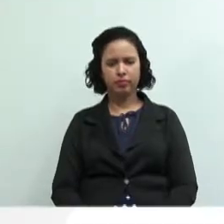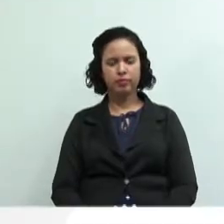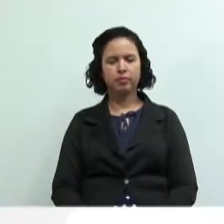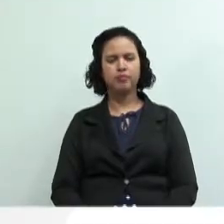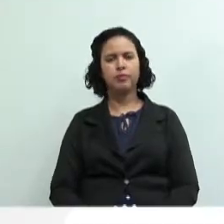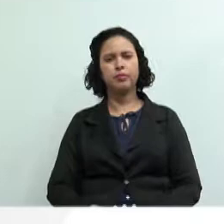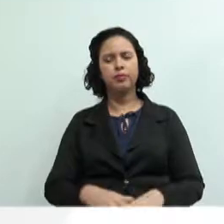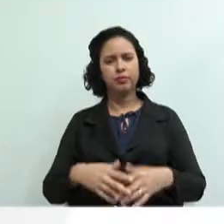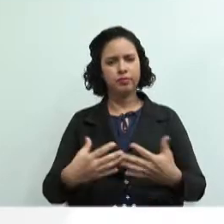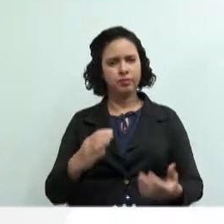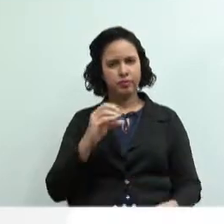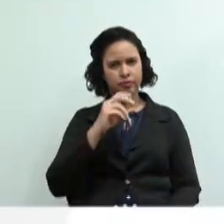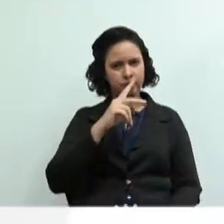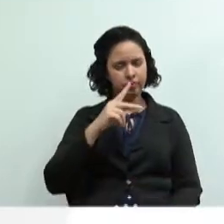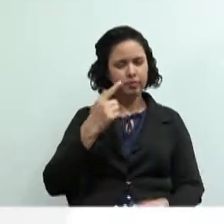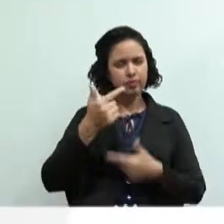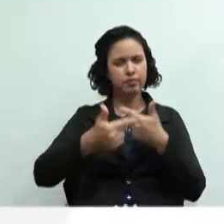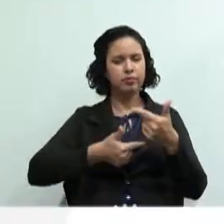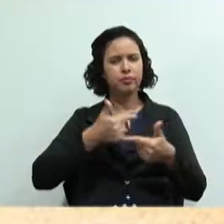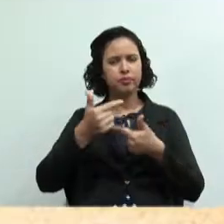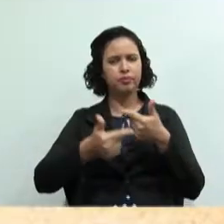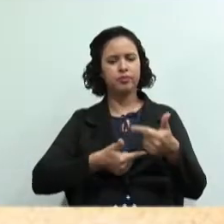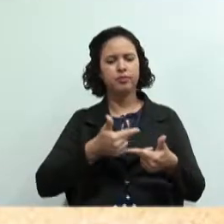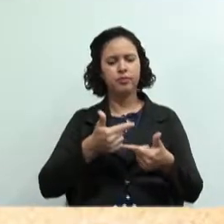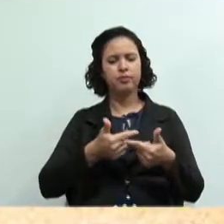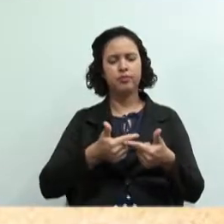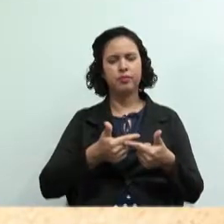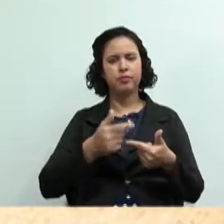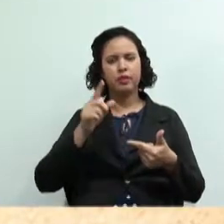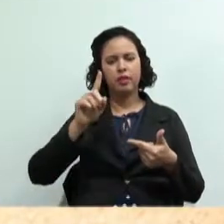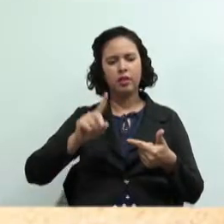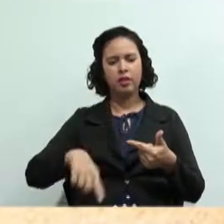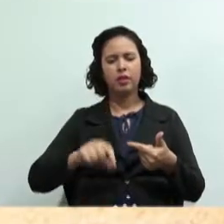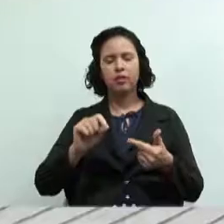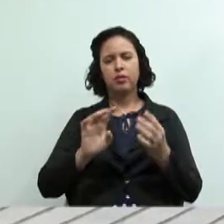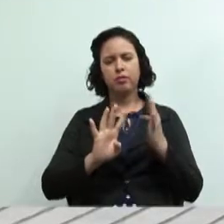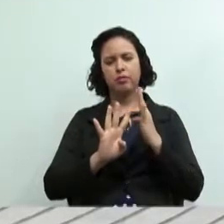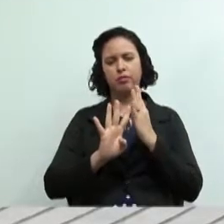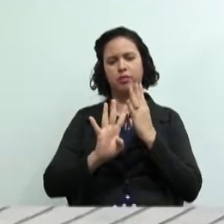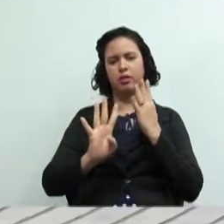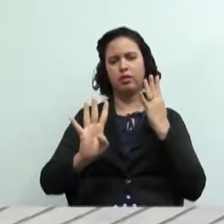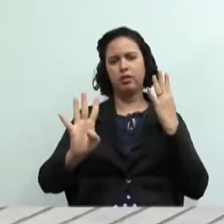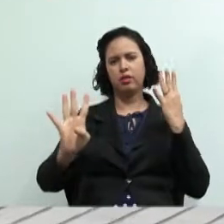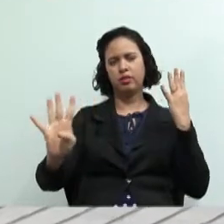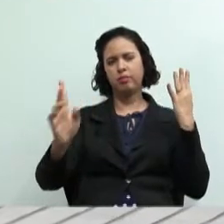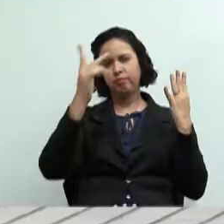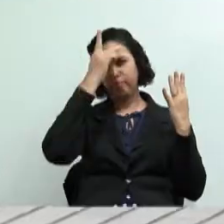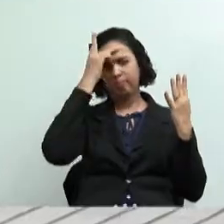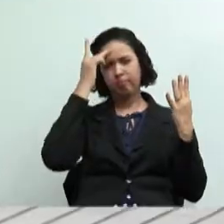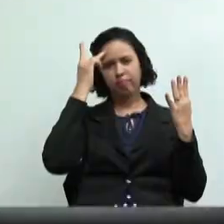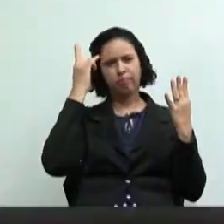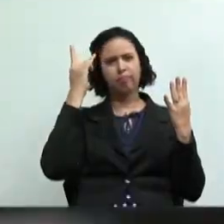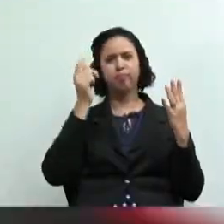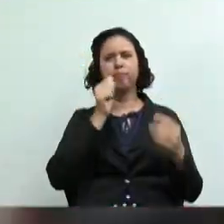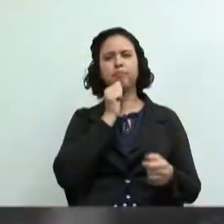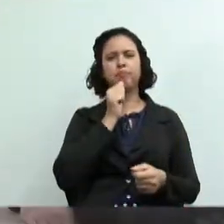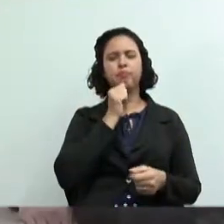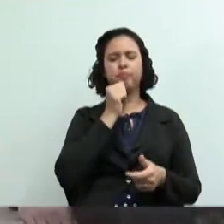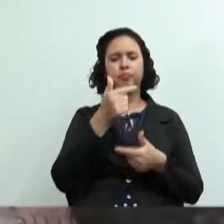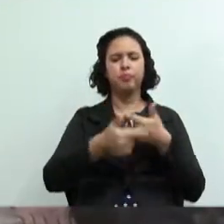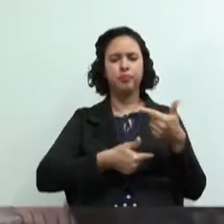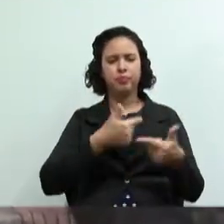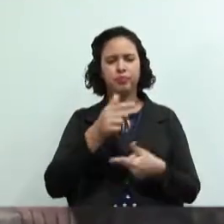cooperativismo de trabalho essa aí é a fila do desemprego e cada pessoa dessa